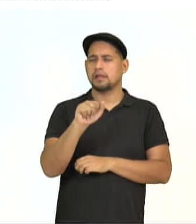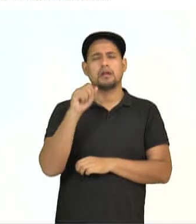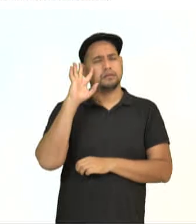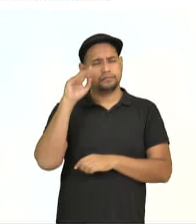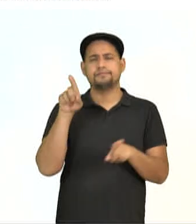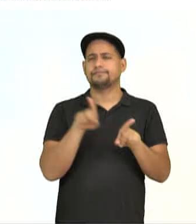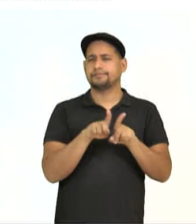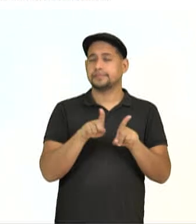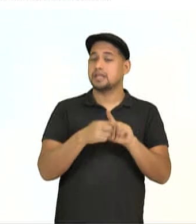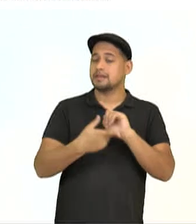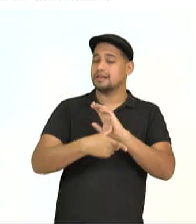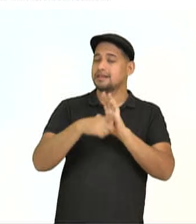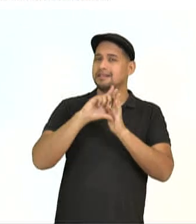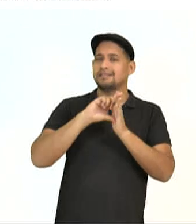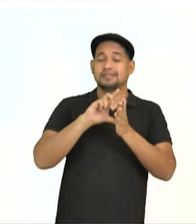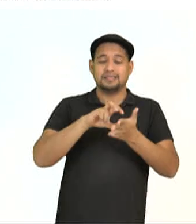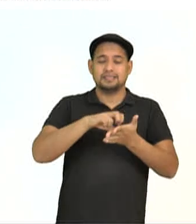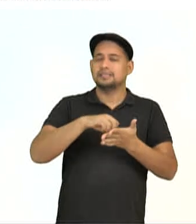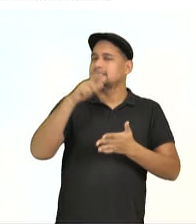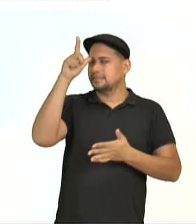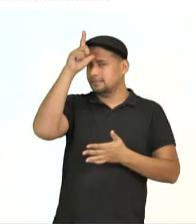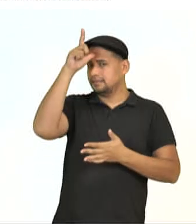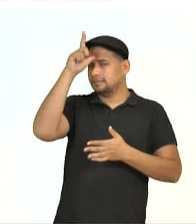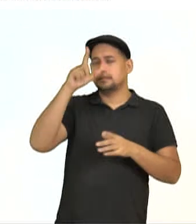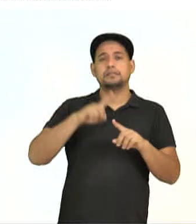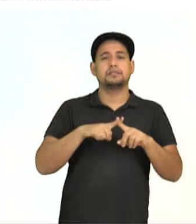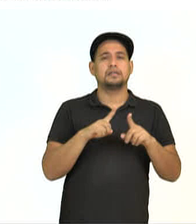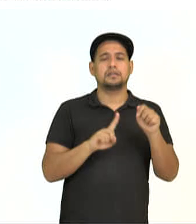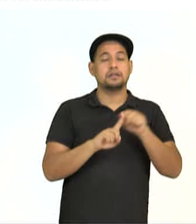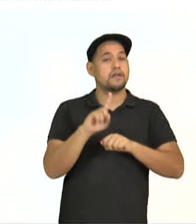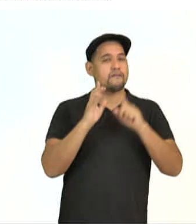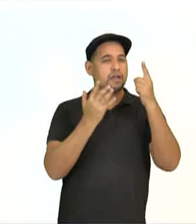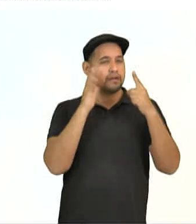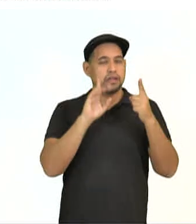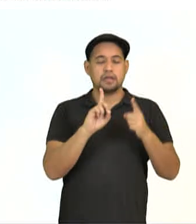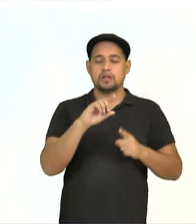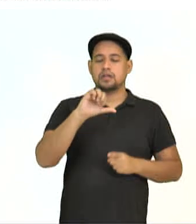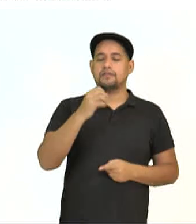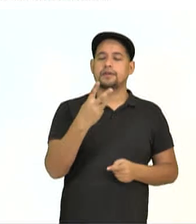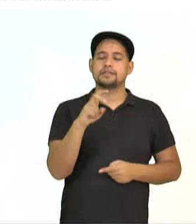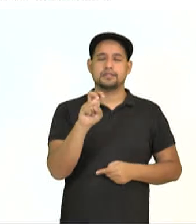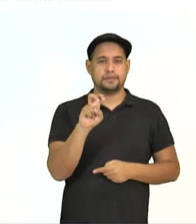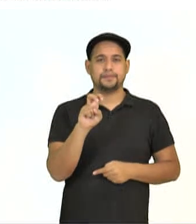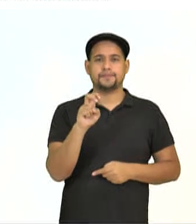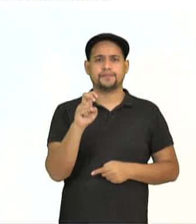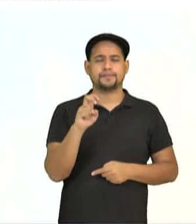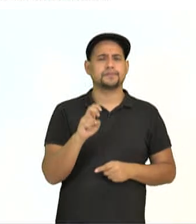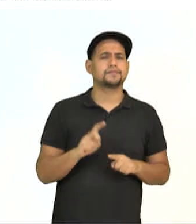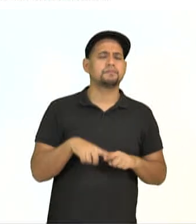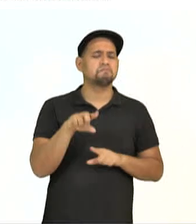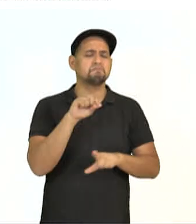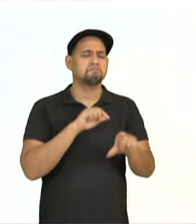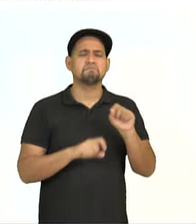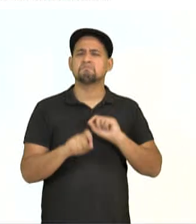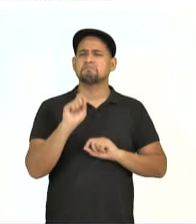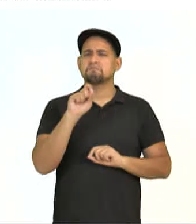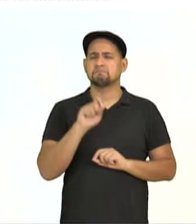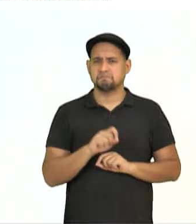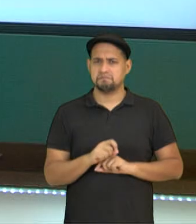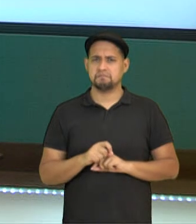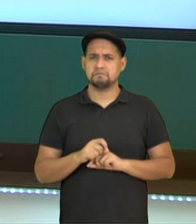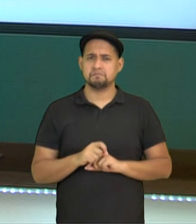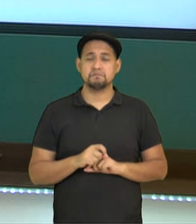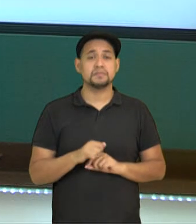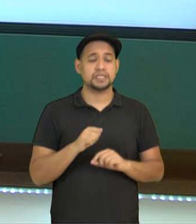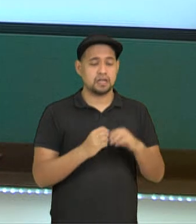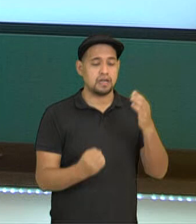a guerra, antes da rendição da Alemanha. em fevereiro de 1945. O que ela decidiu? Basicamente,